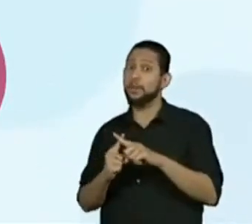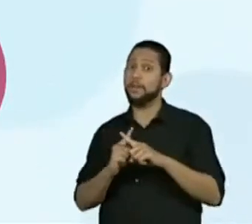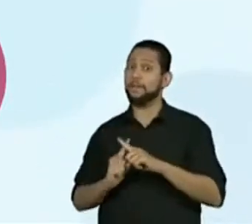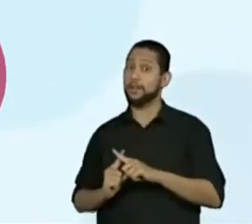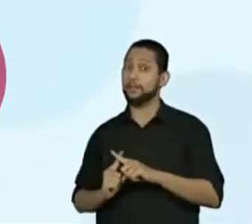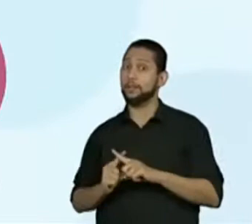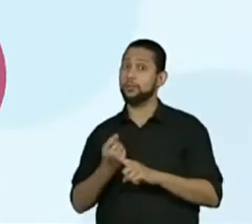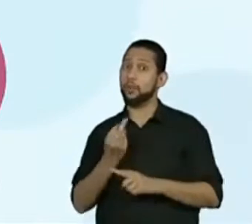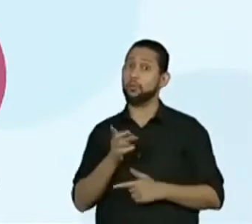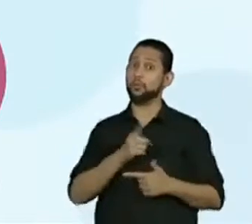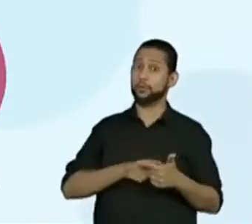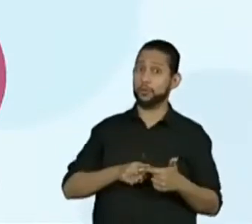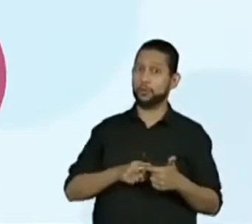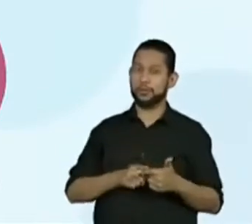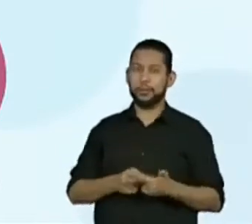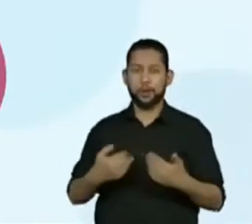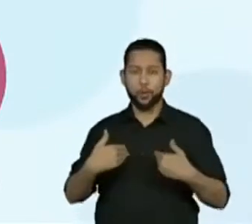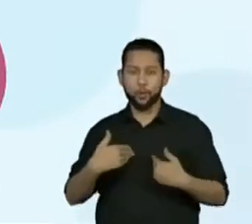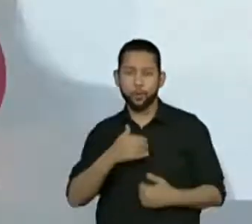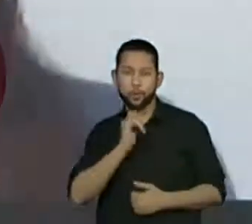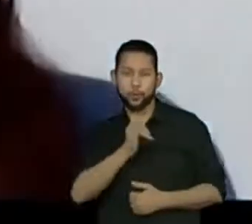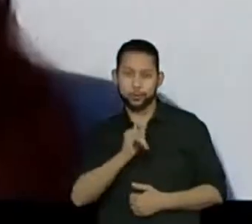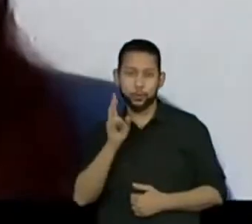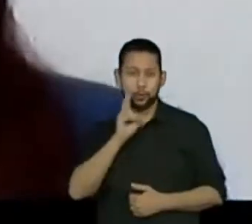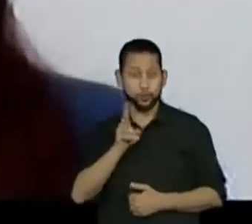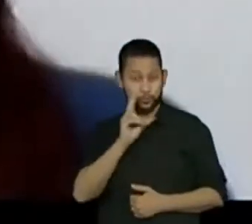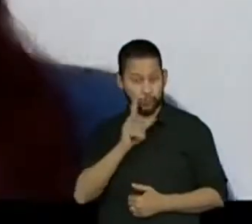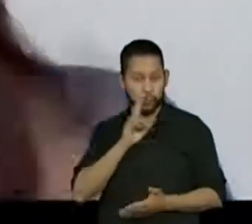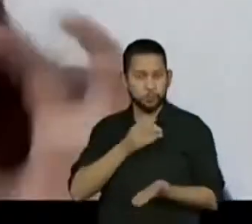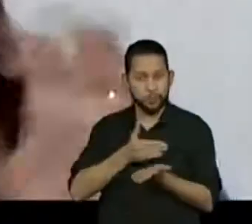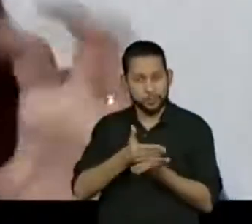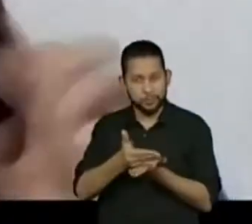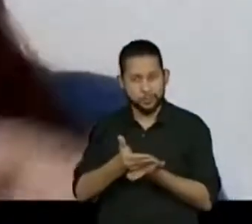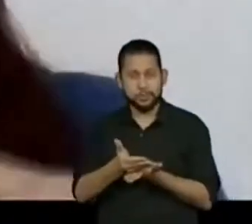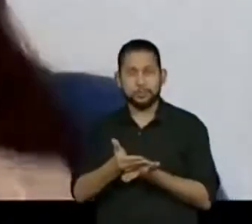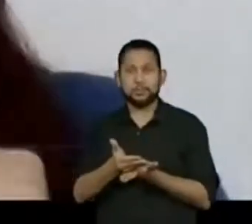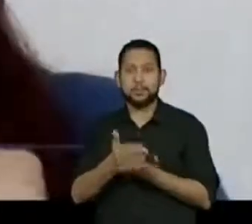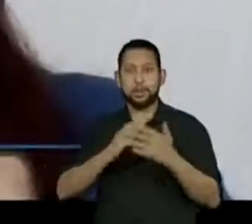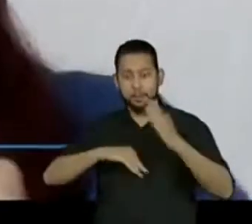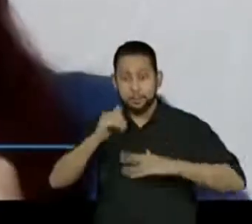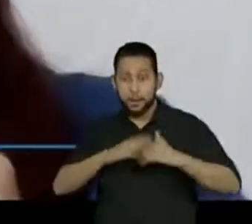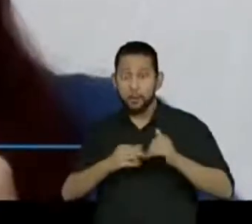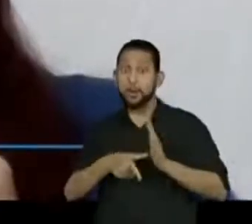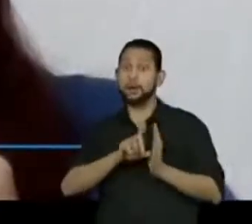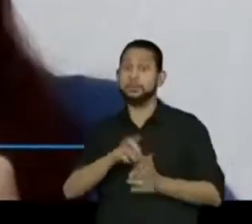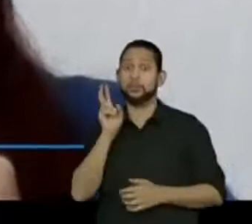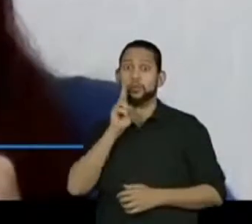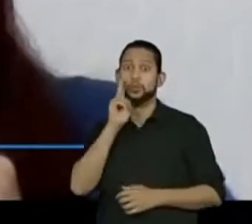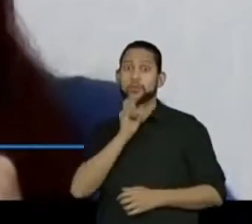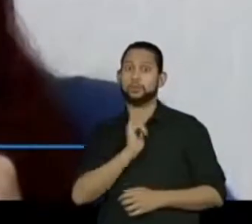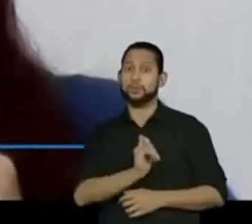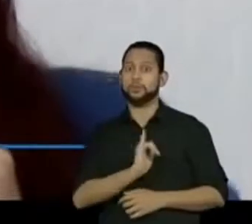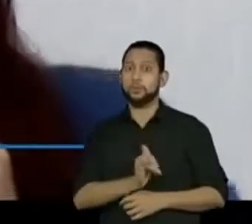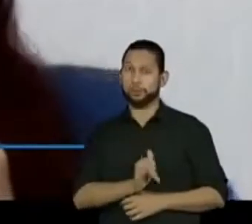uma história aqui para vocês antes da gente começar a parte mão na massa, tá bom?